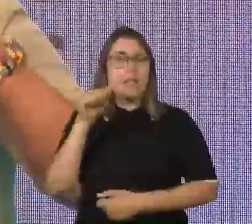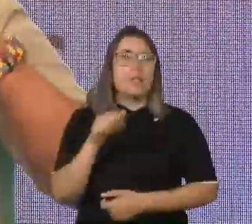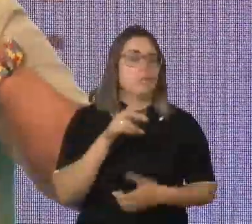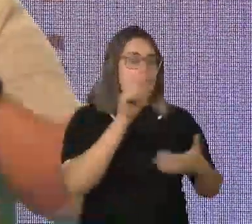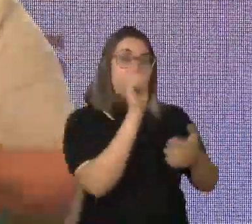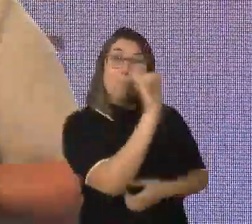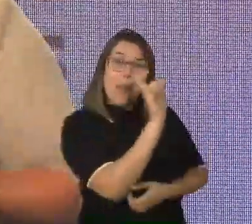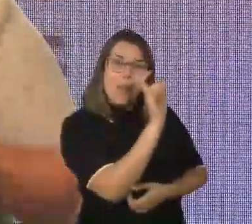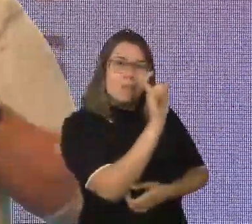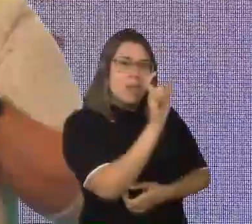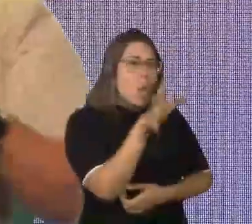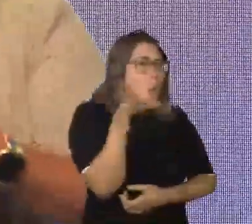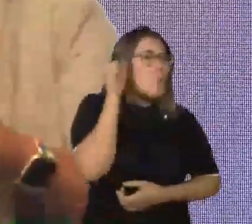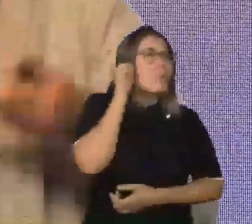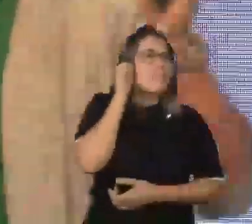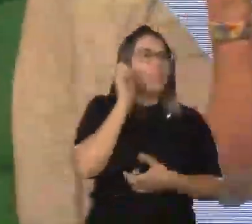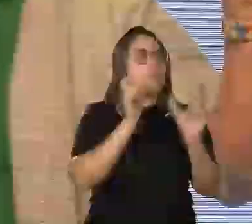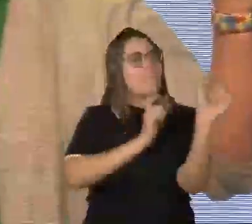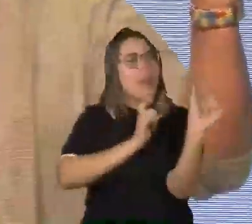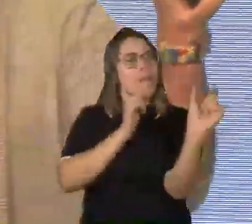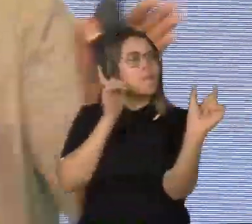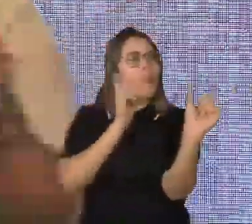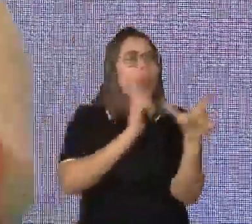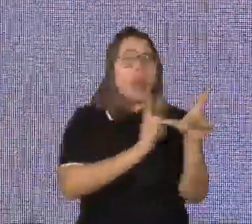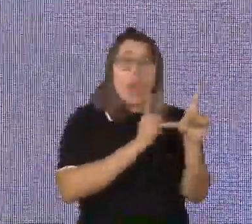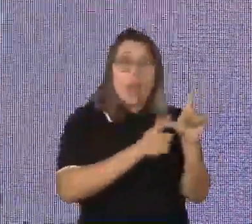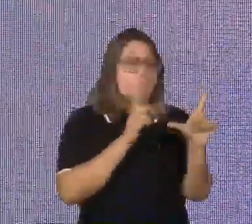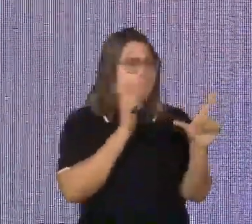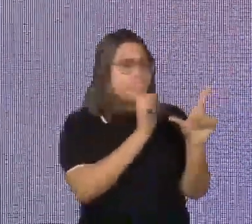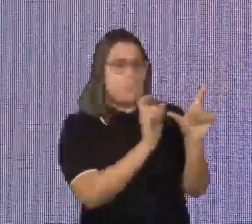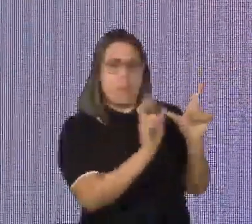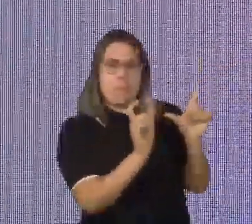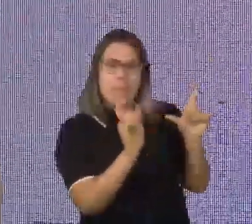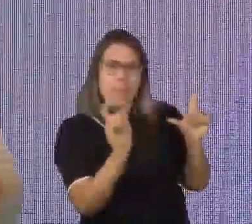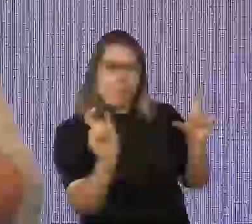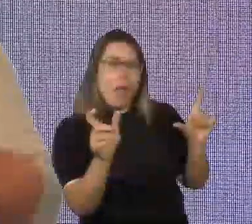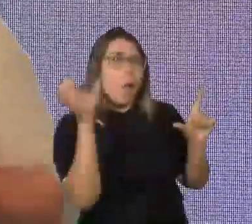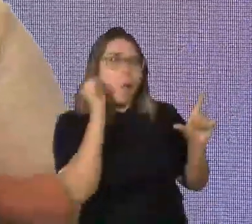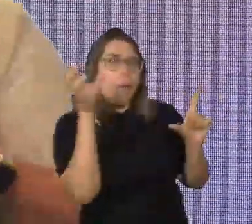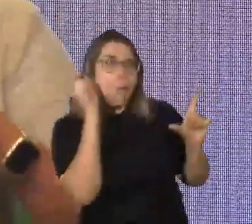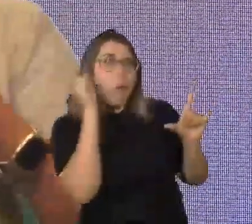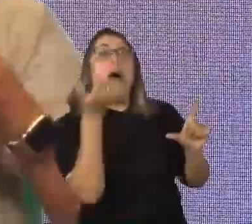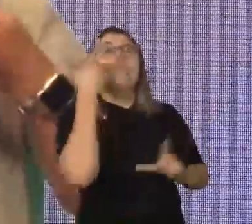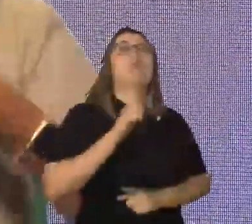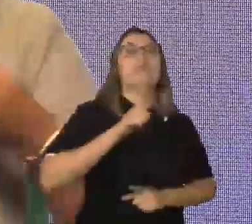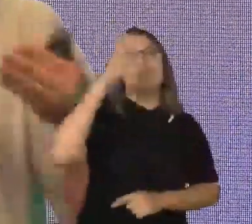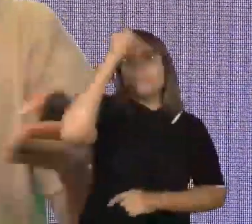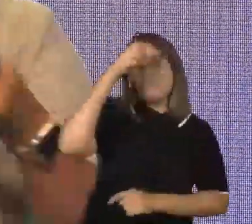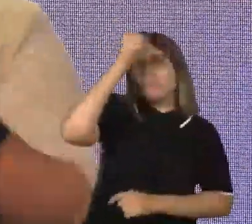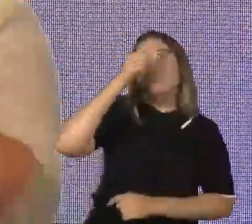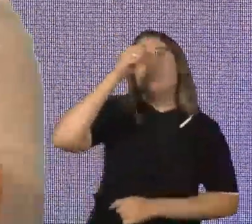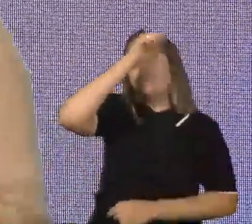compreensão, foi o mais eficaz, nesse estudo de 18 meses, para fechar o ciclo desse grupo de 150